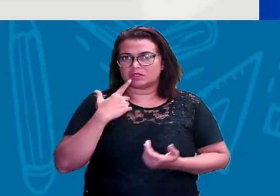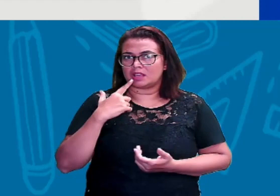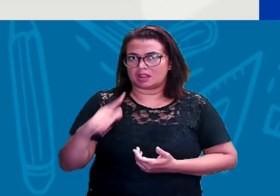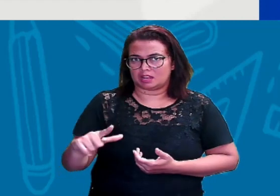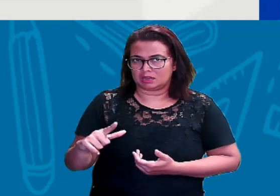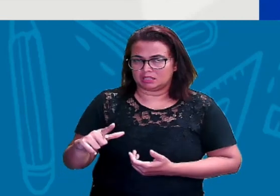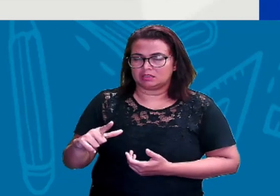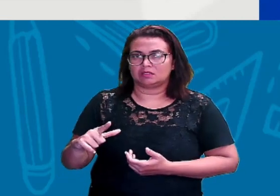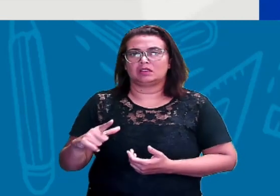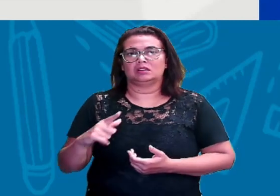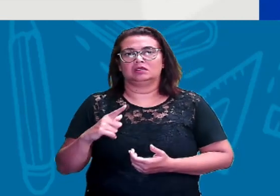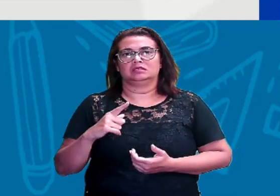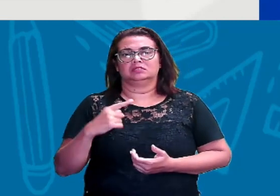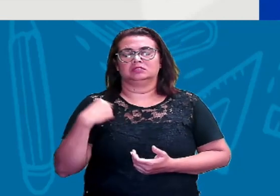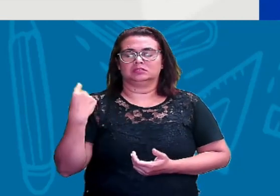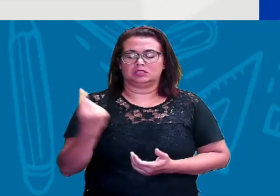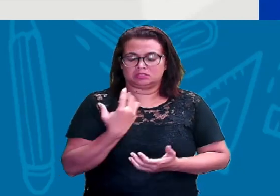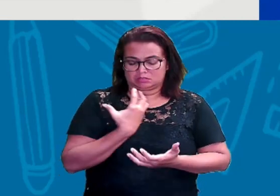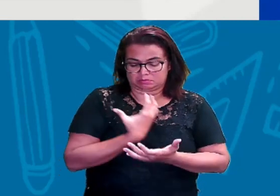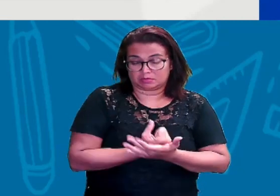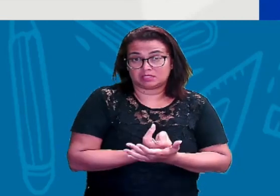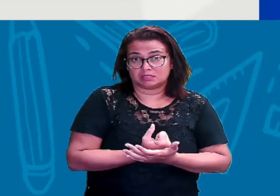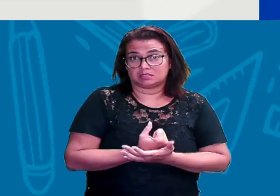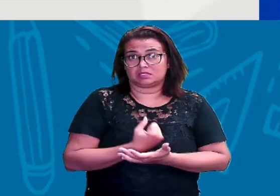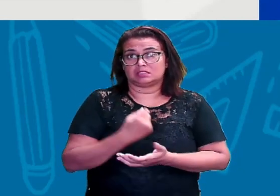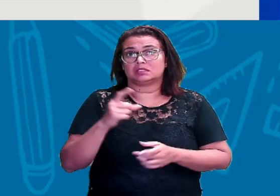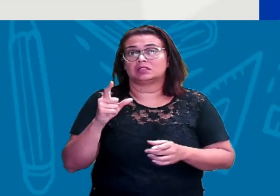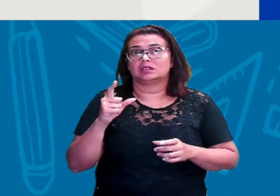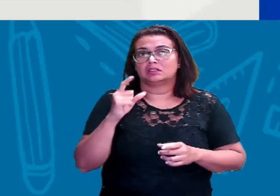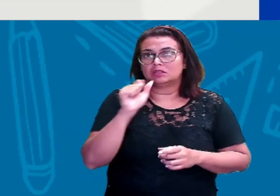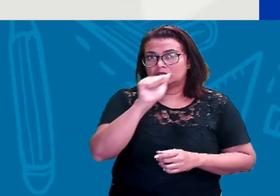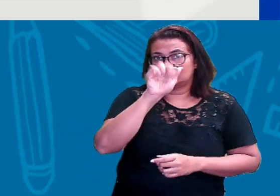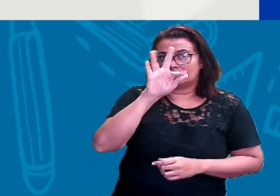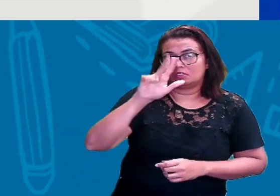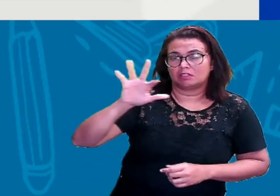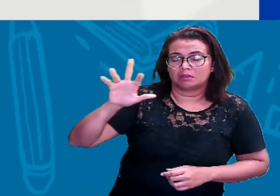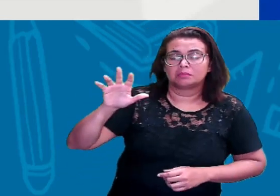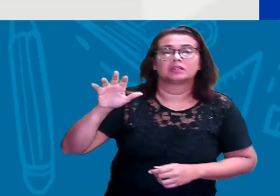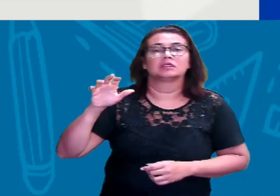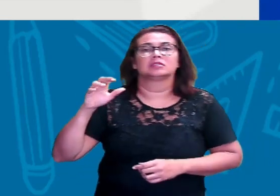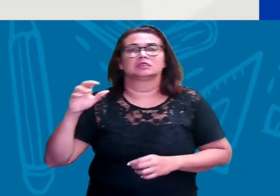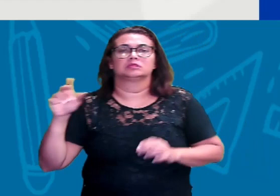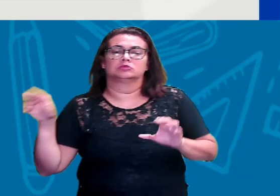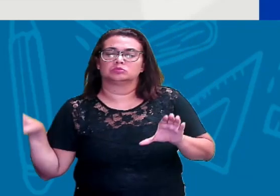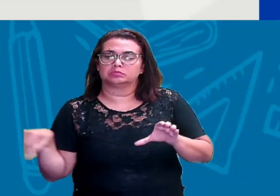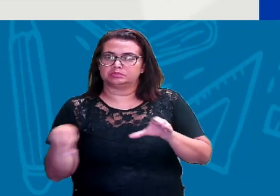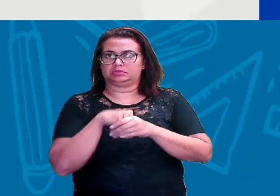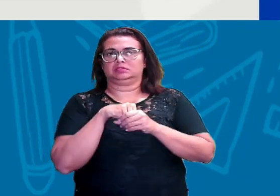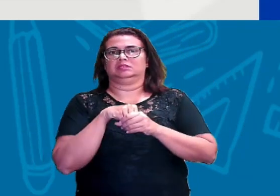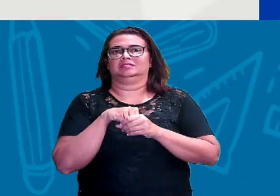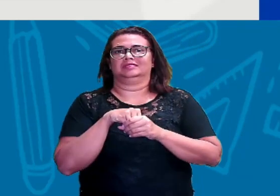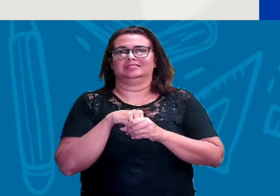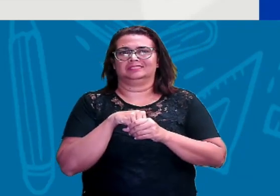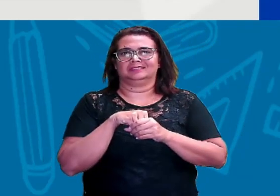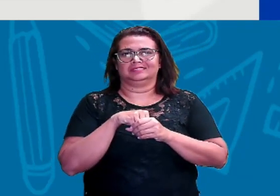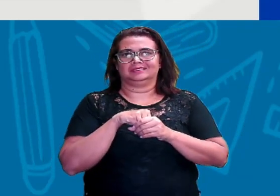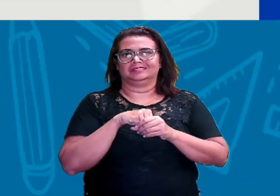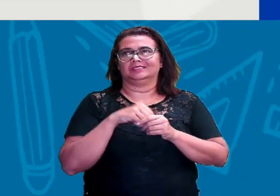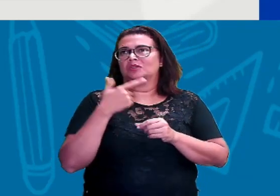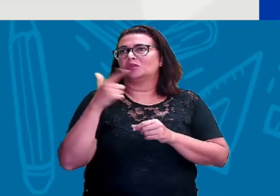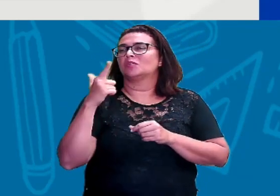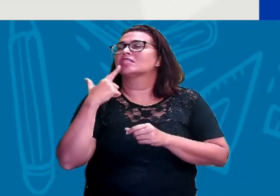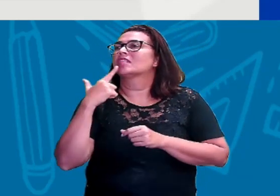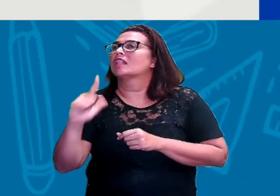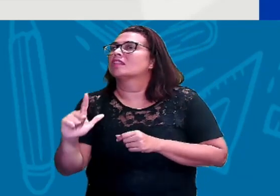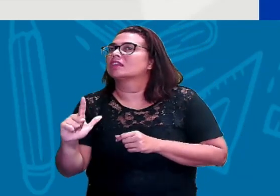a nossa língua materna ou qualquer outra, o alfabeto faz parte, é parte integrante. Então, não se aprende outra língua sem saber o